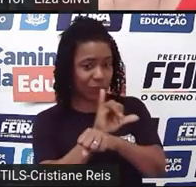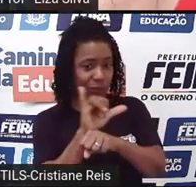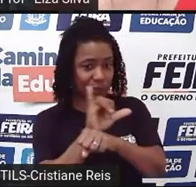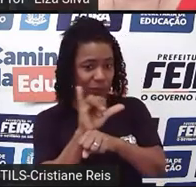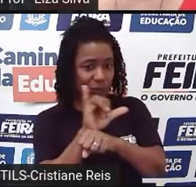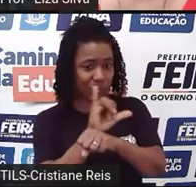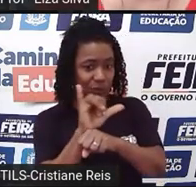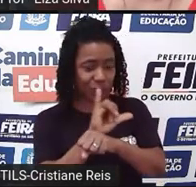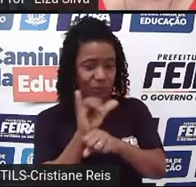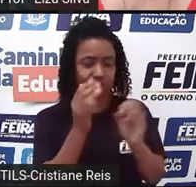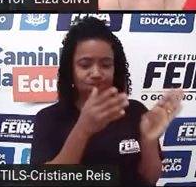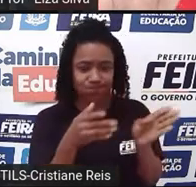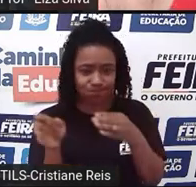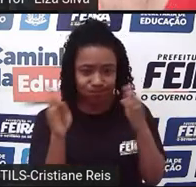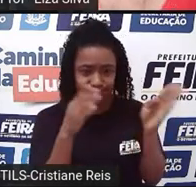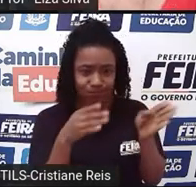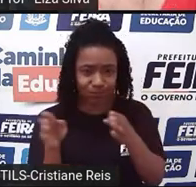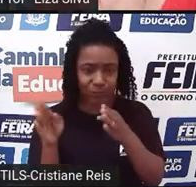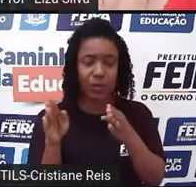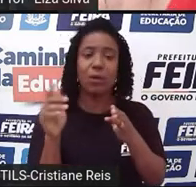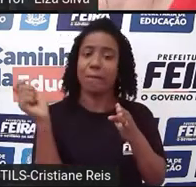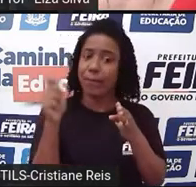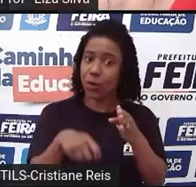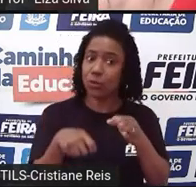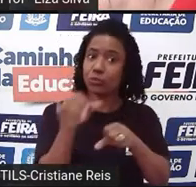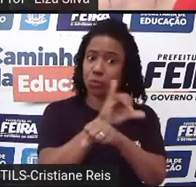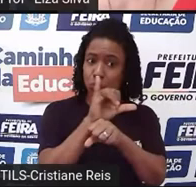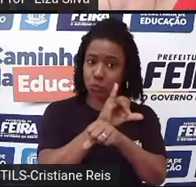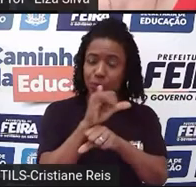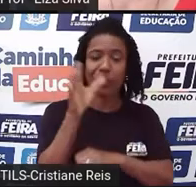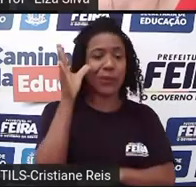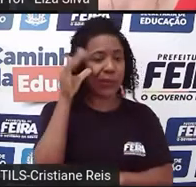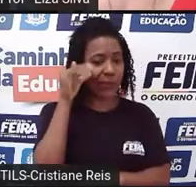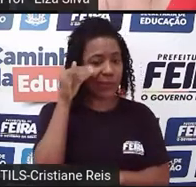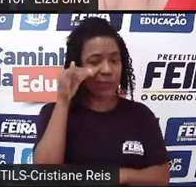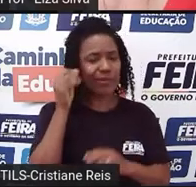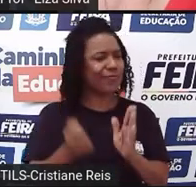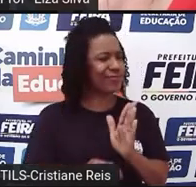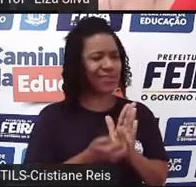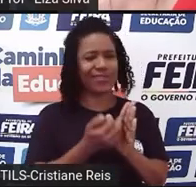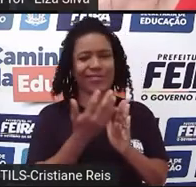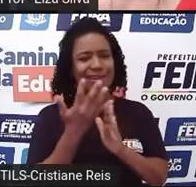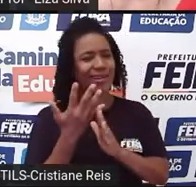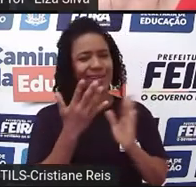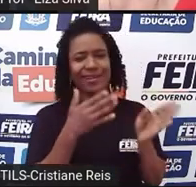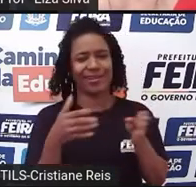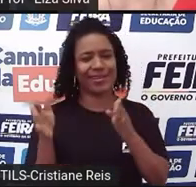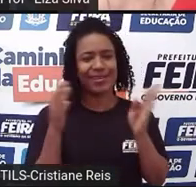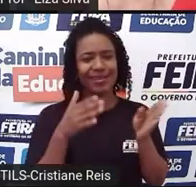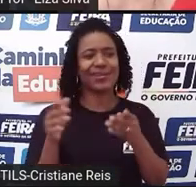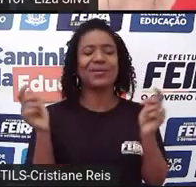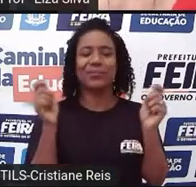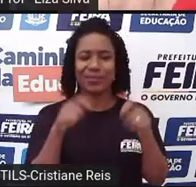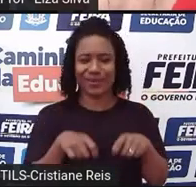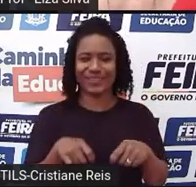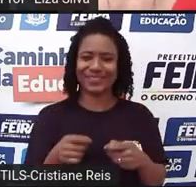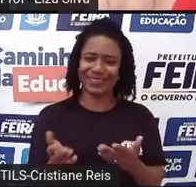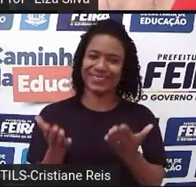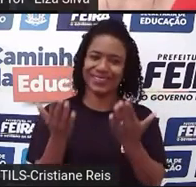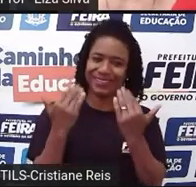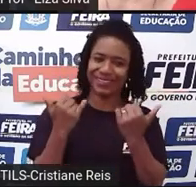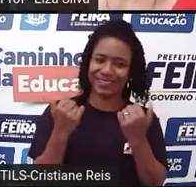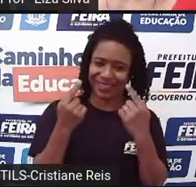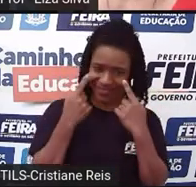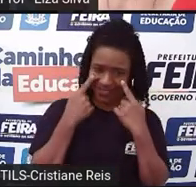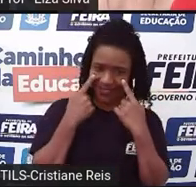ao YouTube para assisti-lo quantas vezes achar necessário. Vamos lá. Dê atenção, por favor. Vamos prestar atenção.